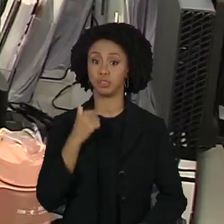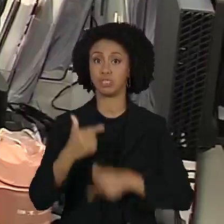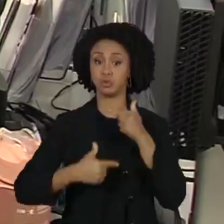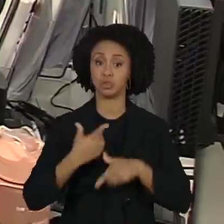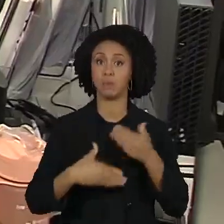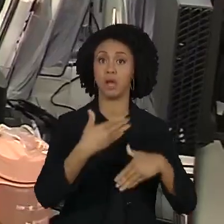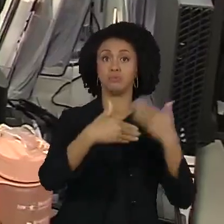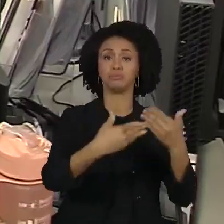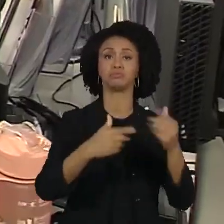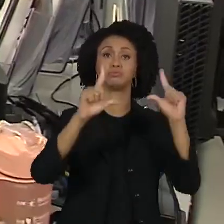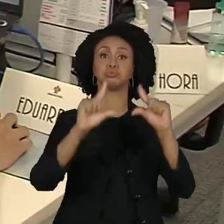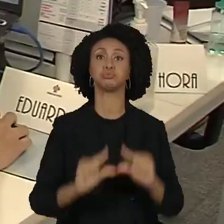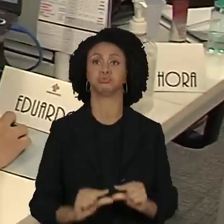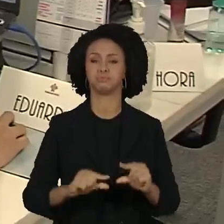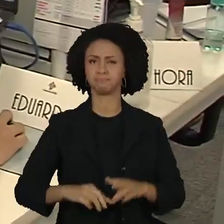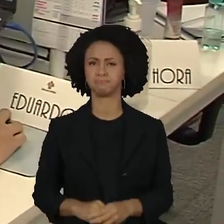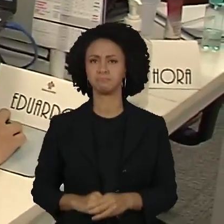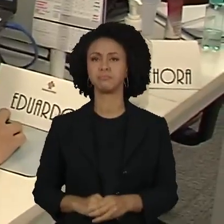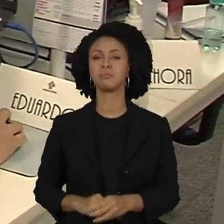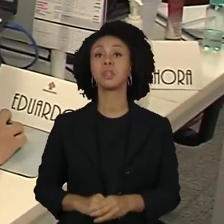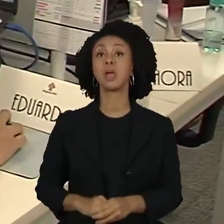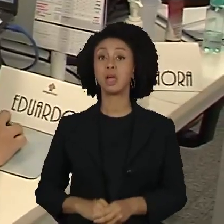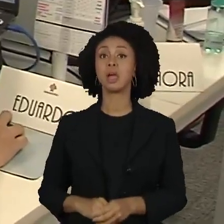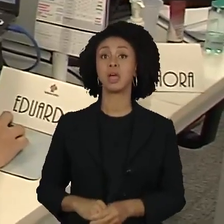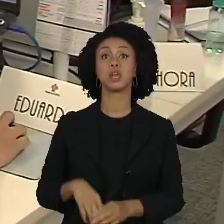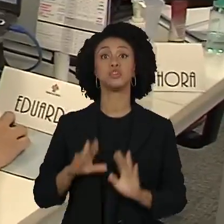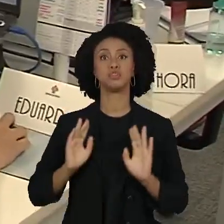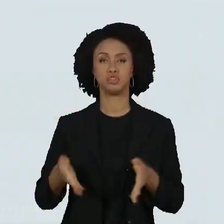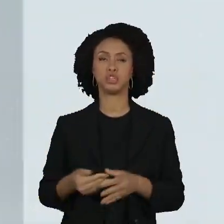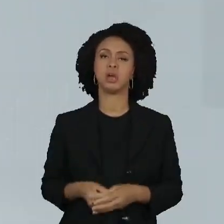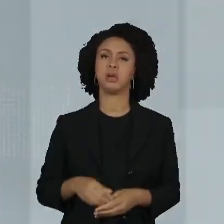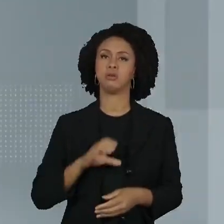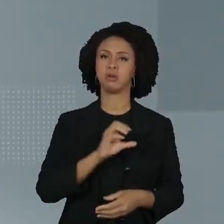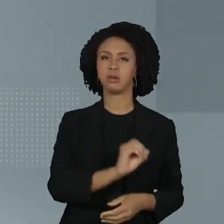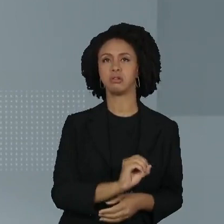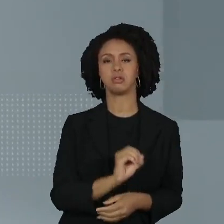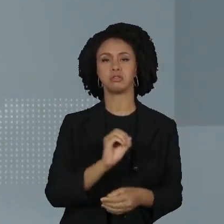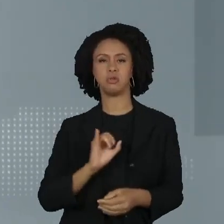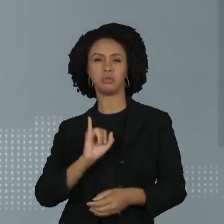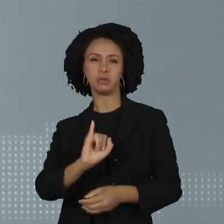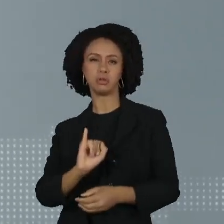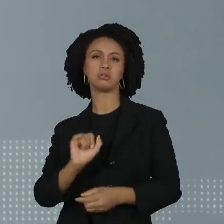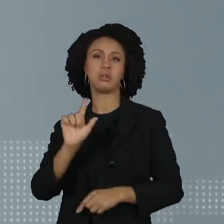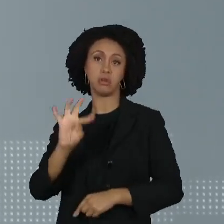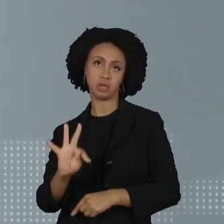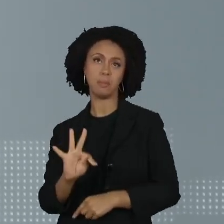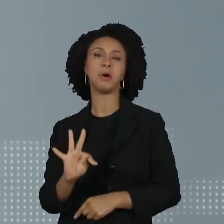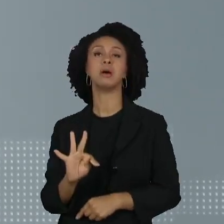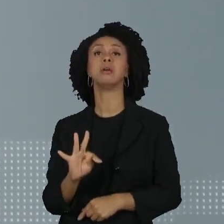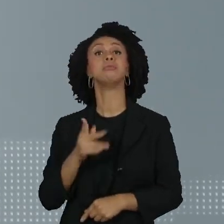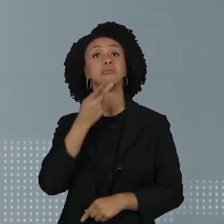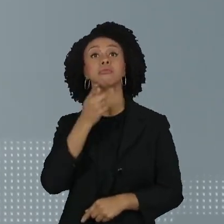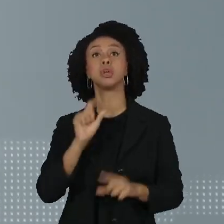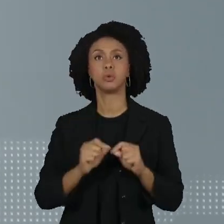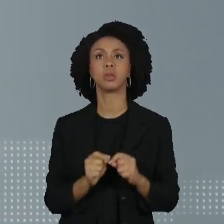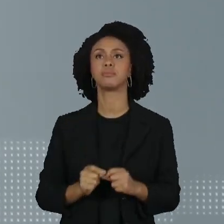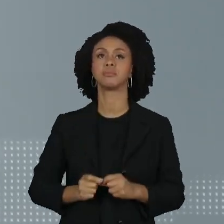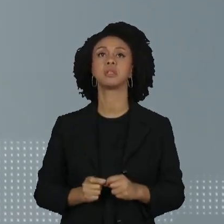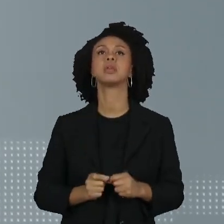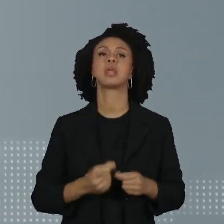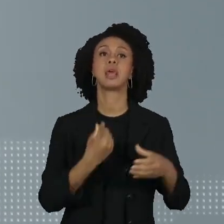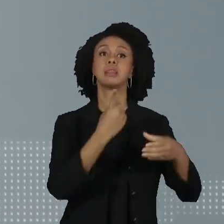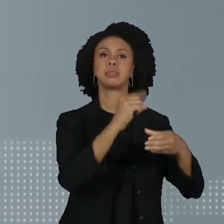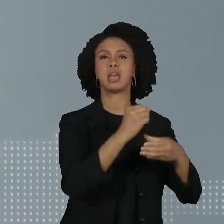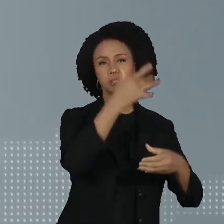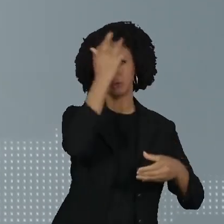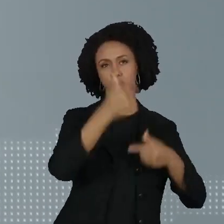dos funcionários, segundo a Organização Internacional do Trabalho. Oito a cada dez trabalhadores brasileiros admitem